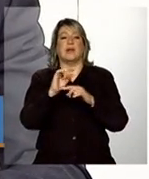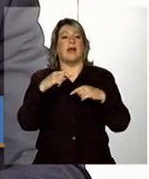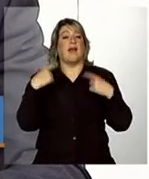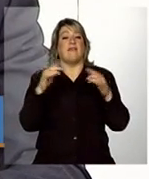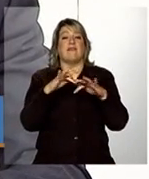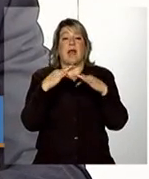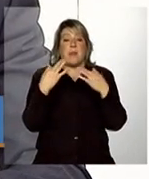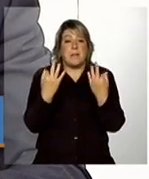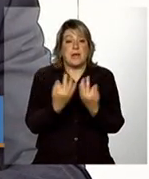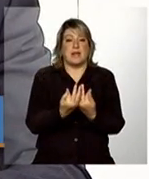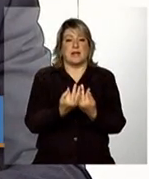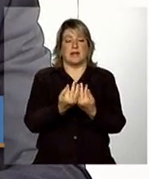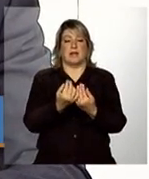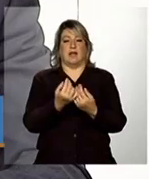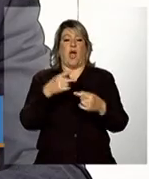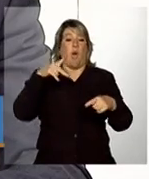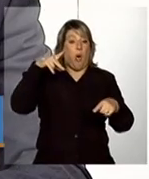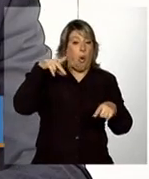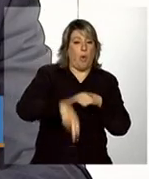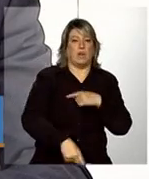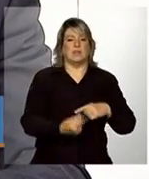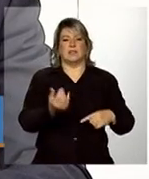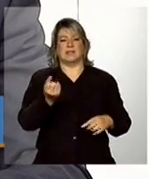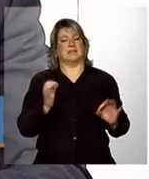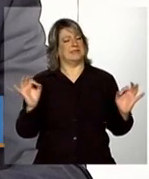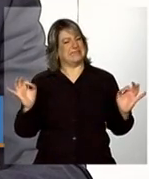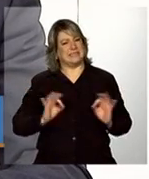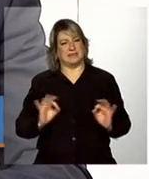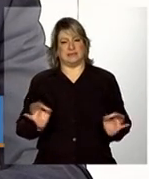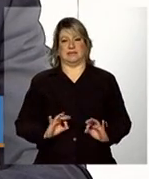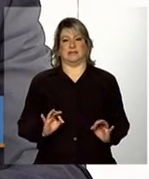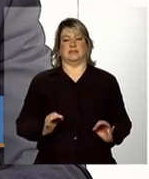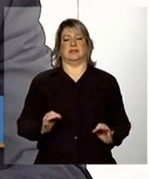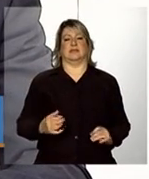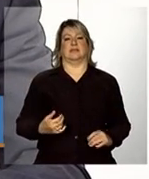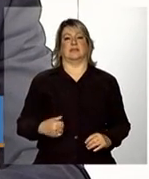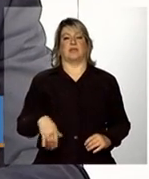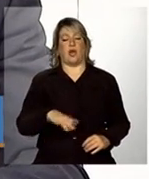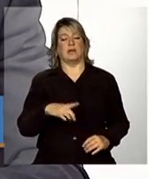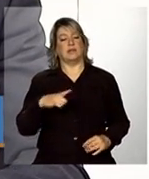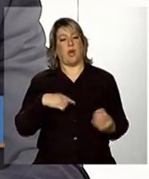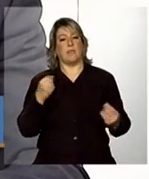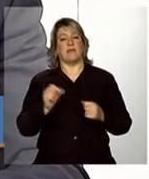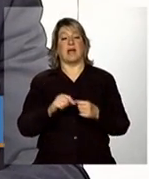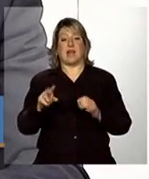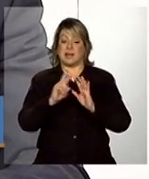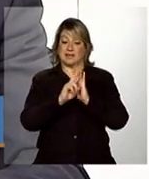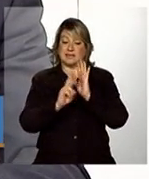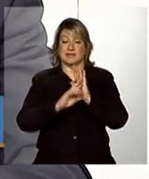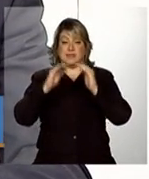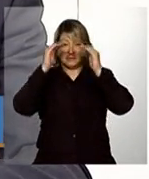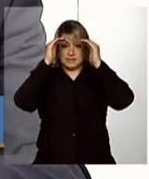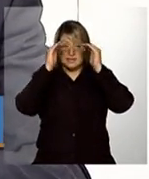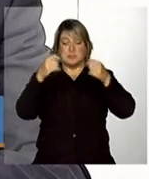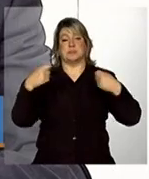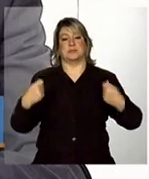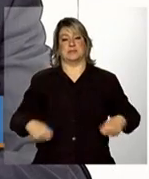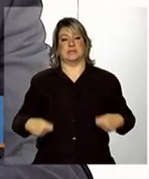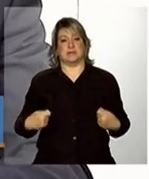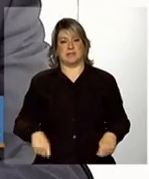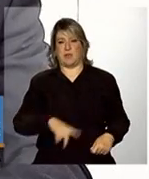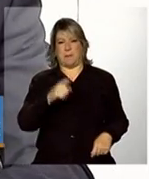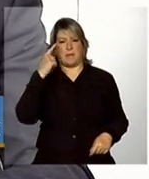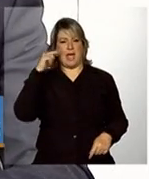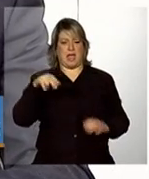perca definitivamente seu benefício por descumprimento de condicionalidades. E, assim, as condicionalidades têm que ser vistas não como mecanismo de